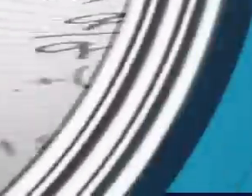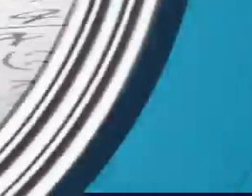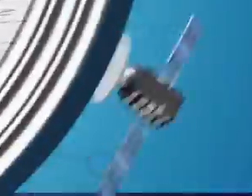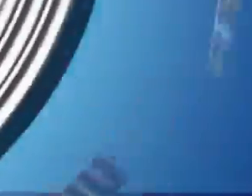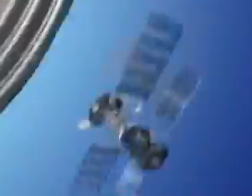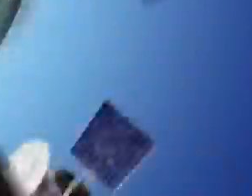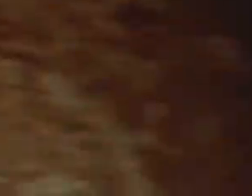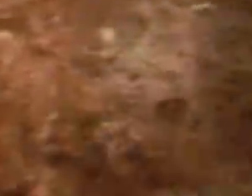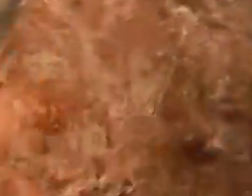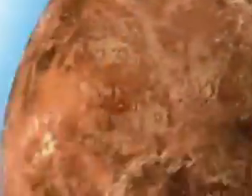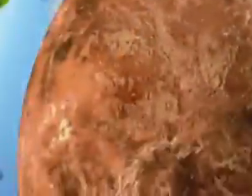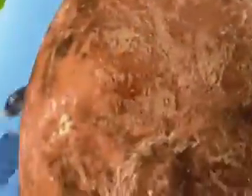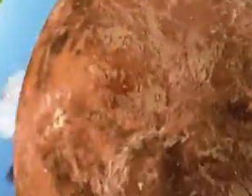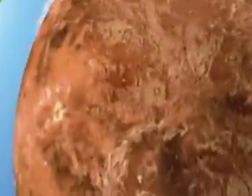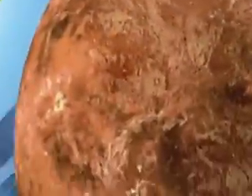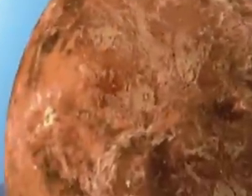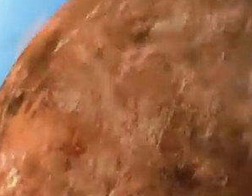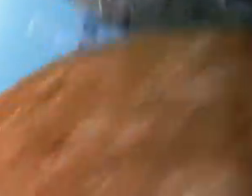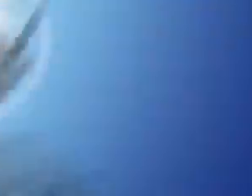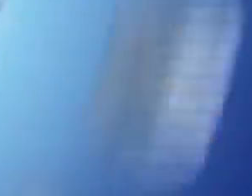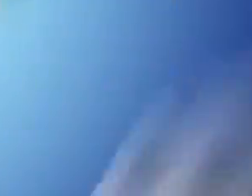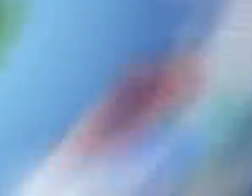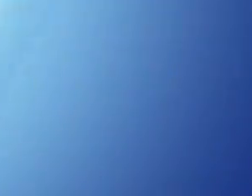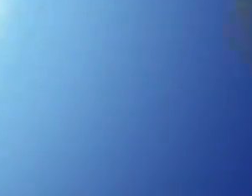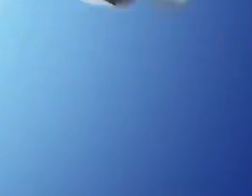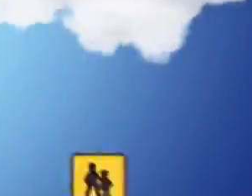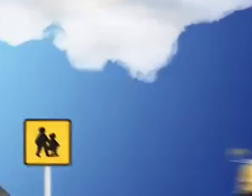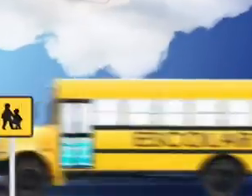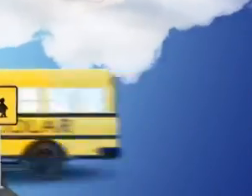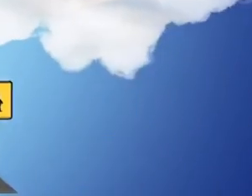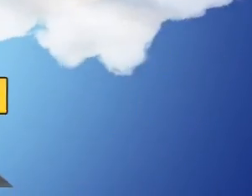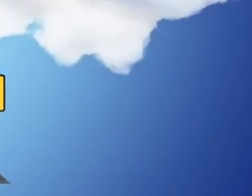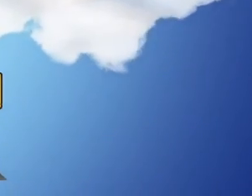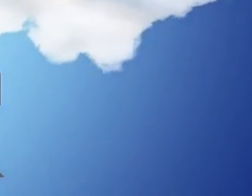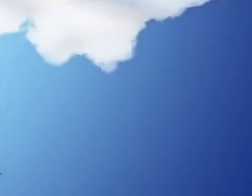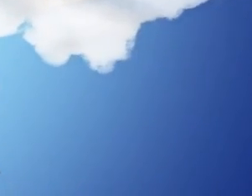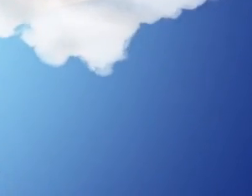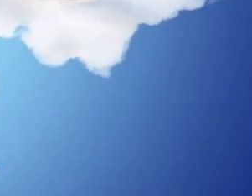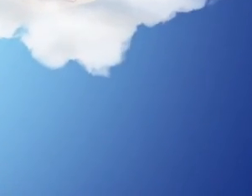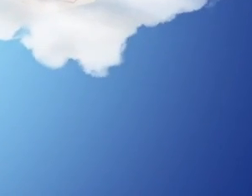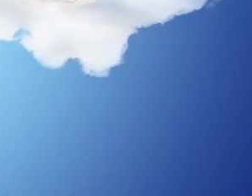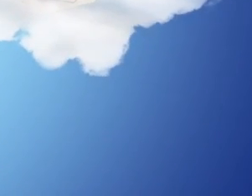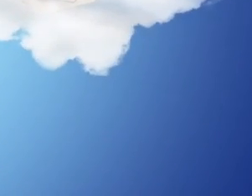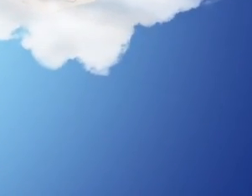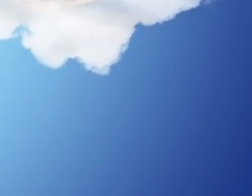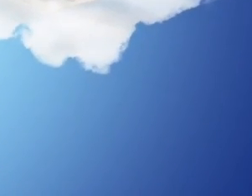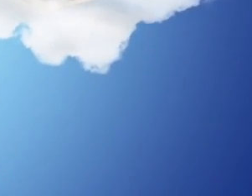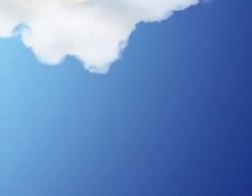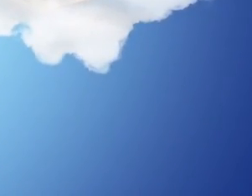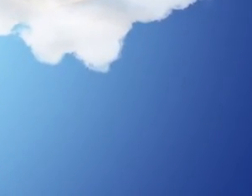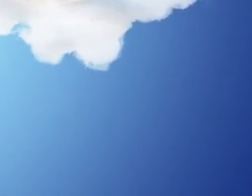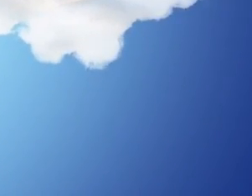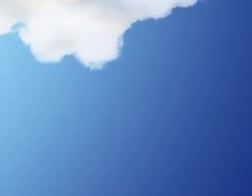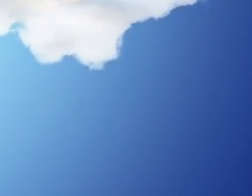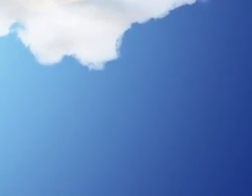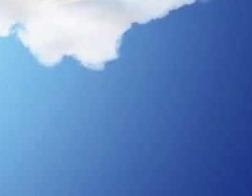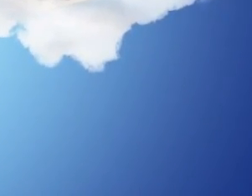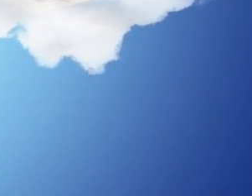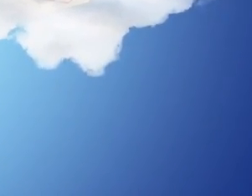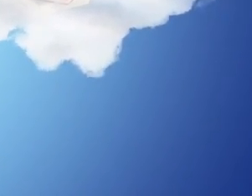Legendas Pedro